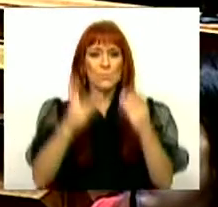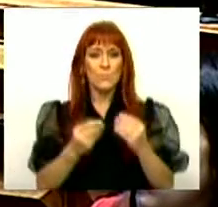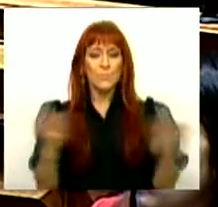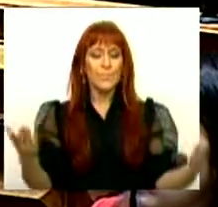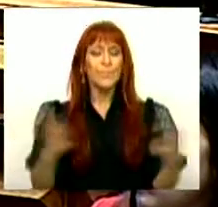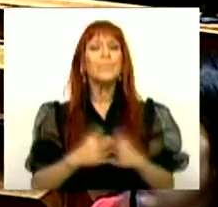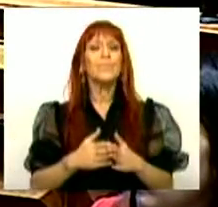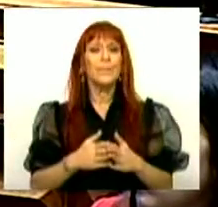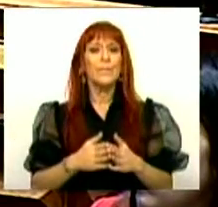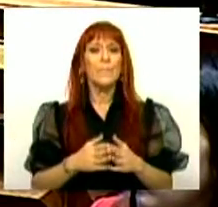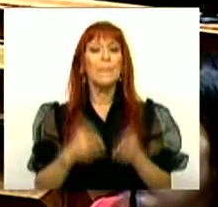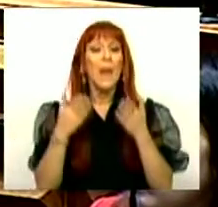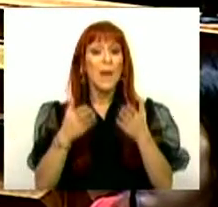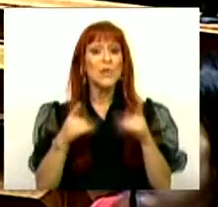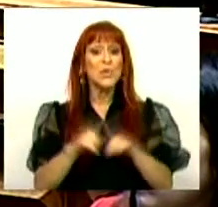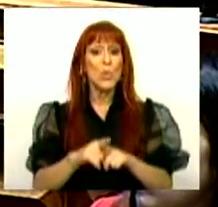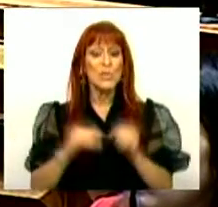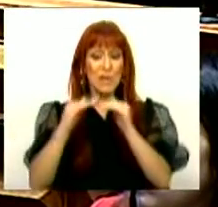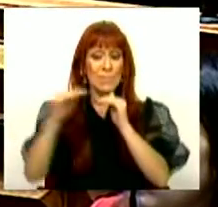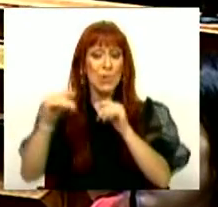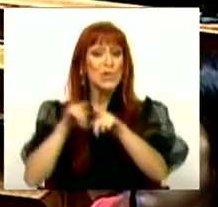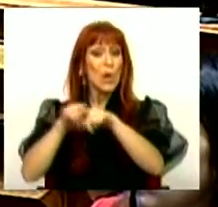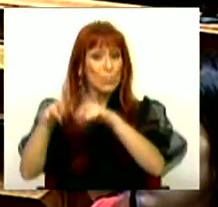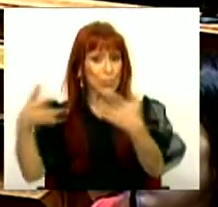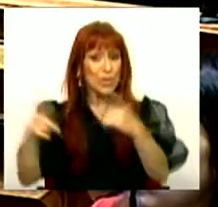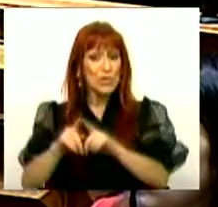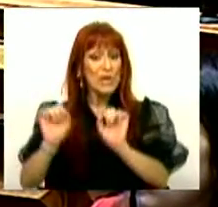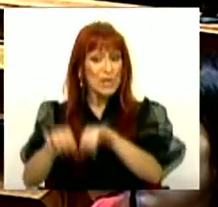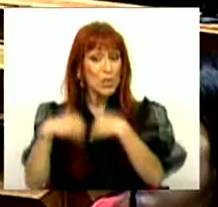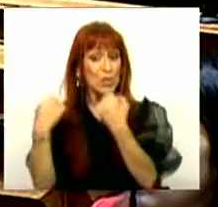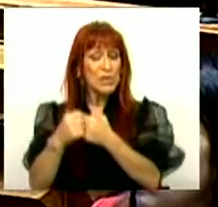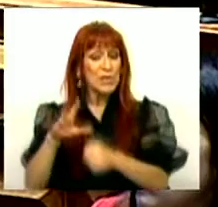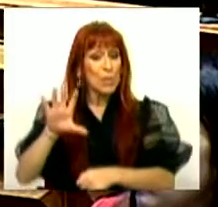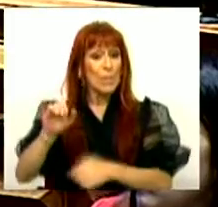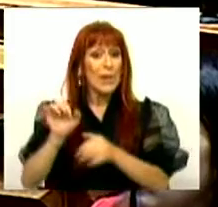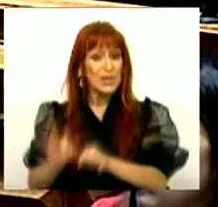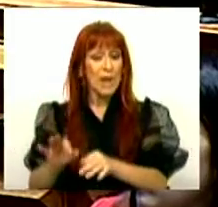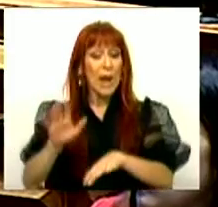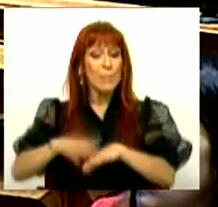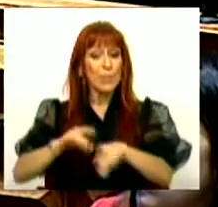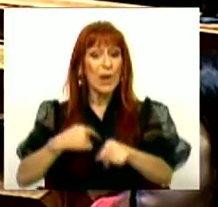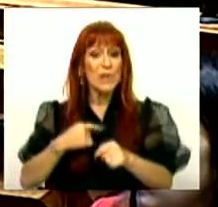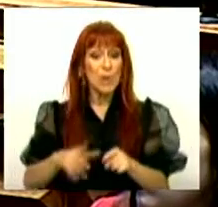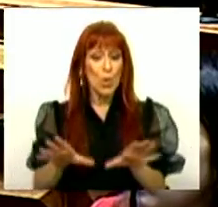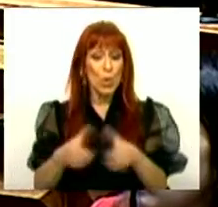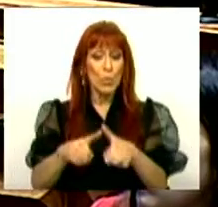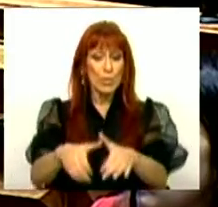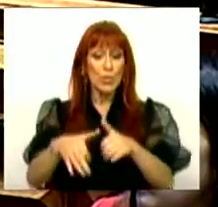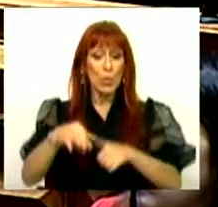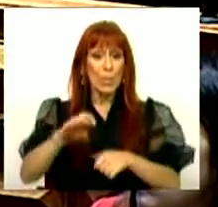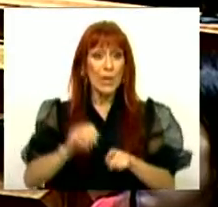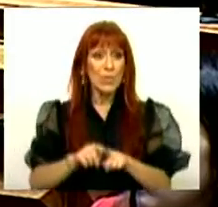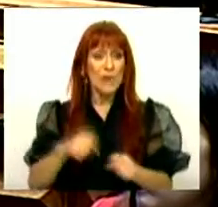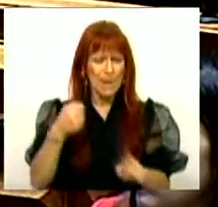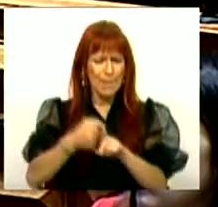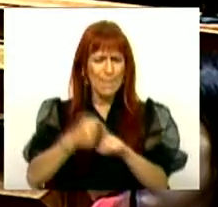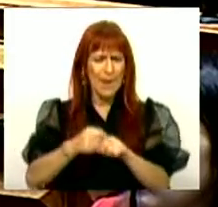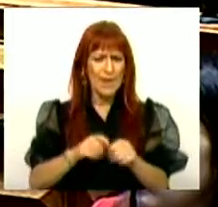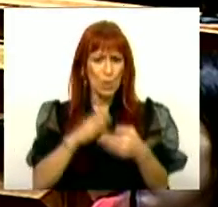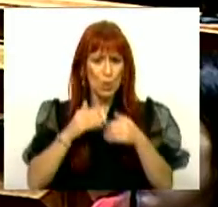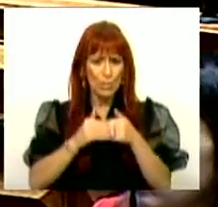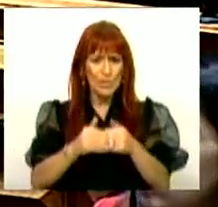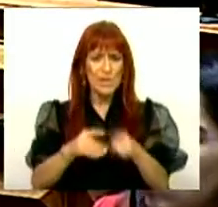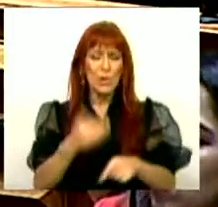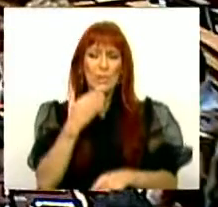contribui para a estabilidade política e social do nosso país. E é por isso que o Grupo Parlamentar do Partido Socialista será bater neste processo a